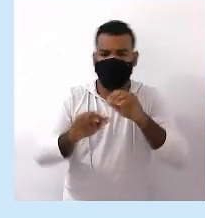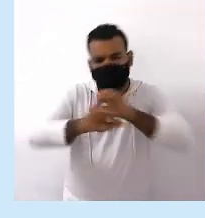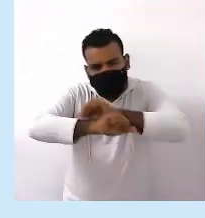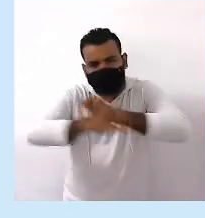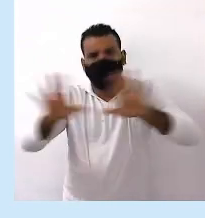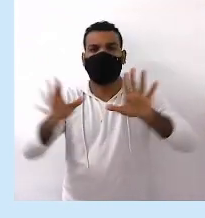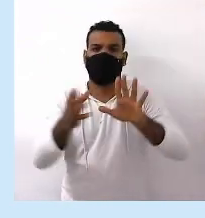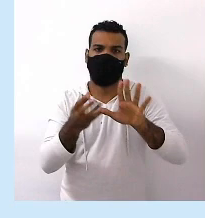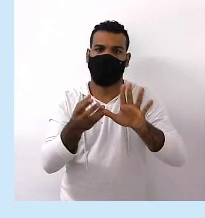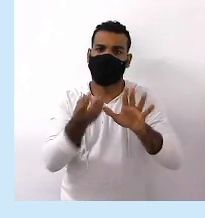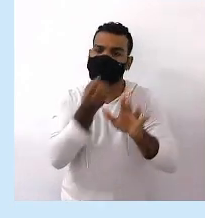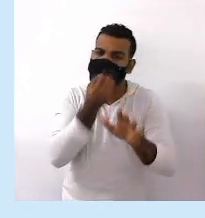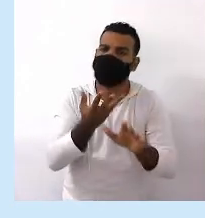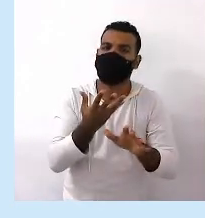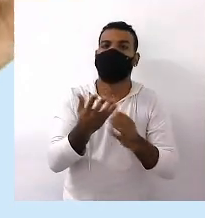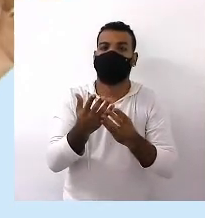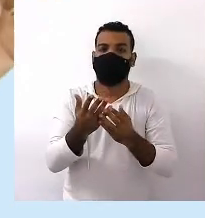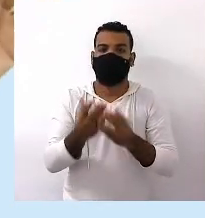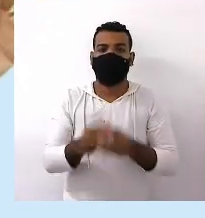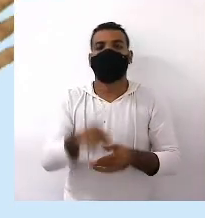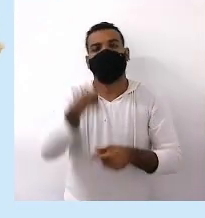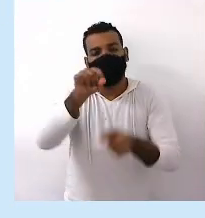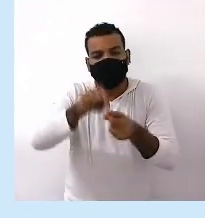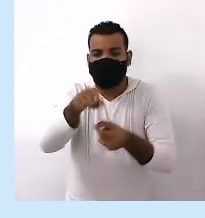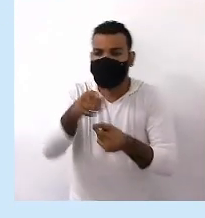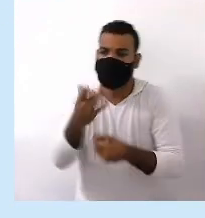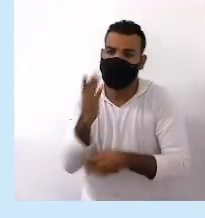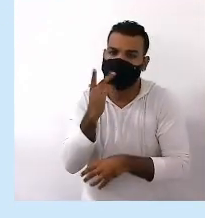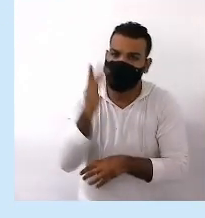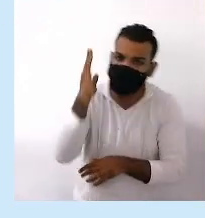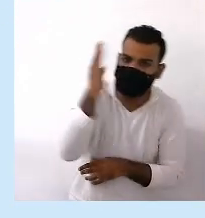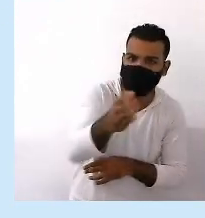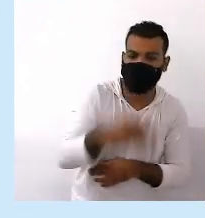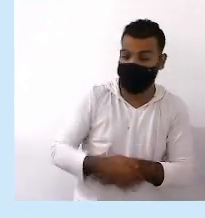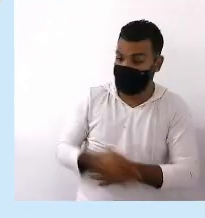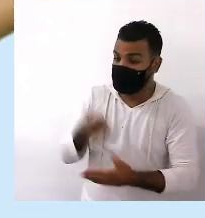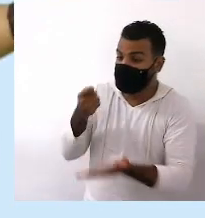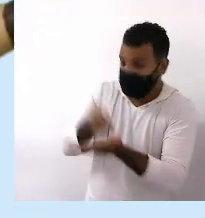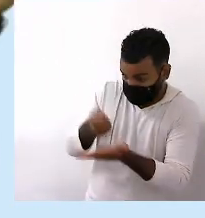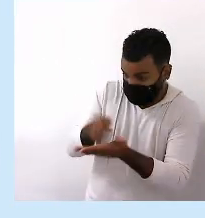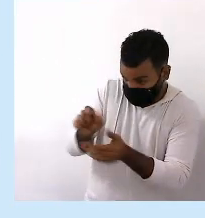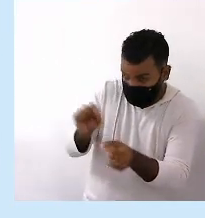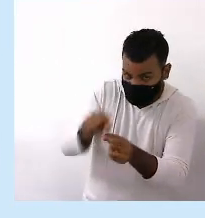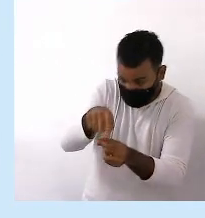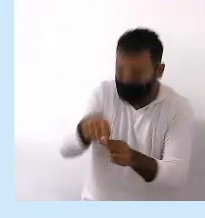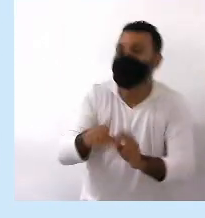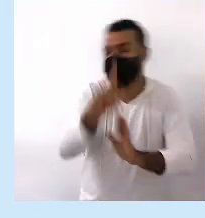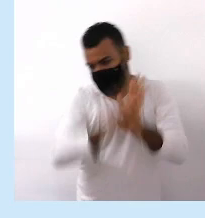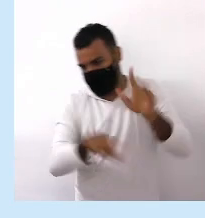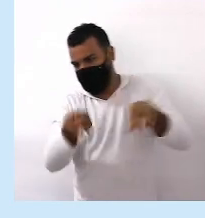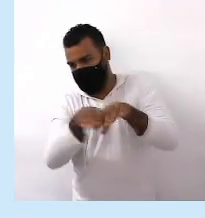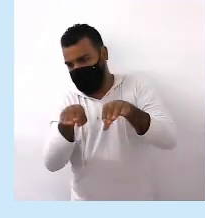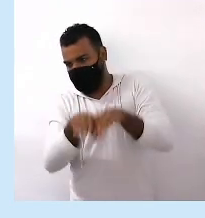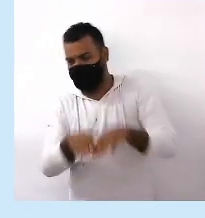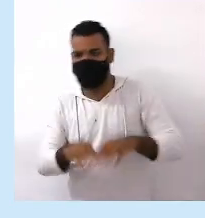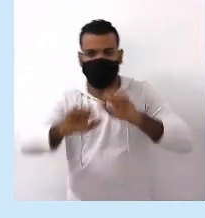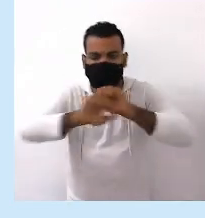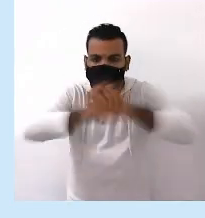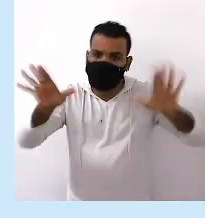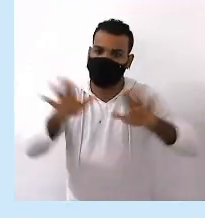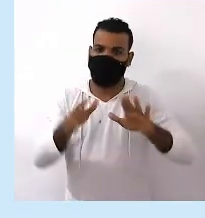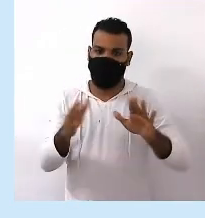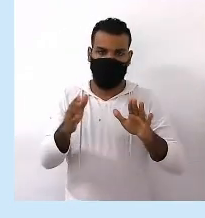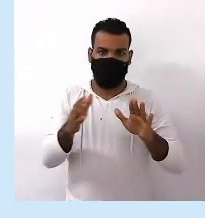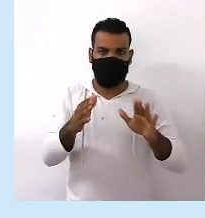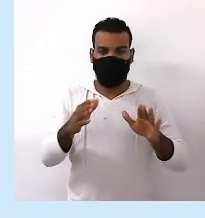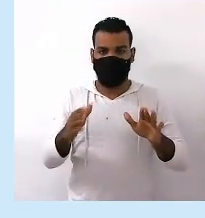Faça isso Por causa disso Você é obrigado a isso Tem direito àquilo Muito claro Para que não haja espaço